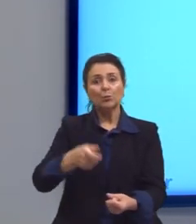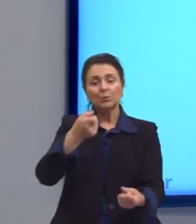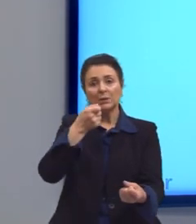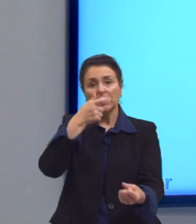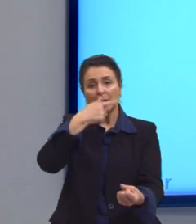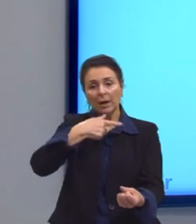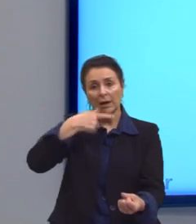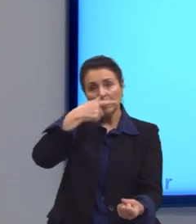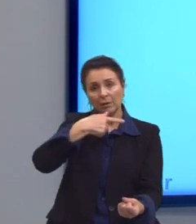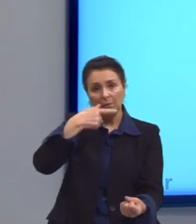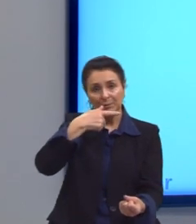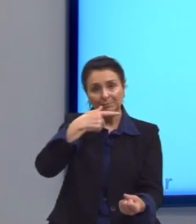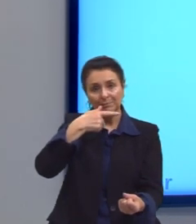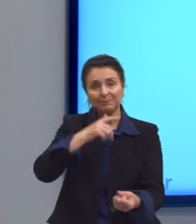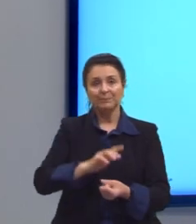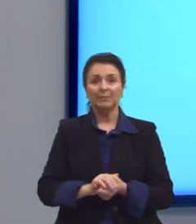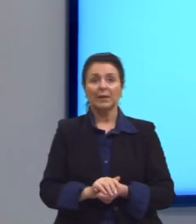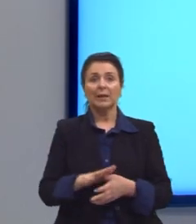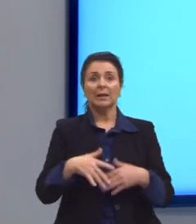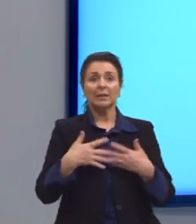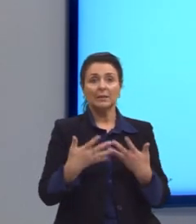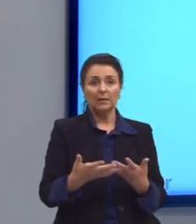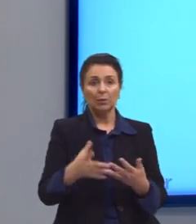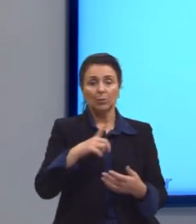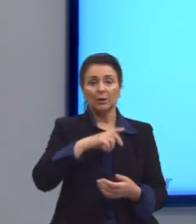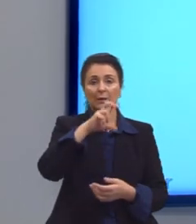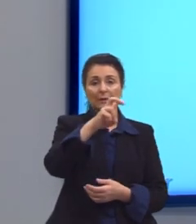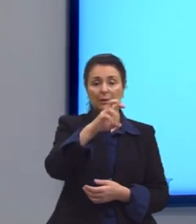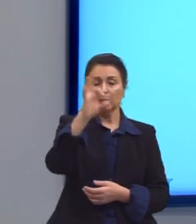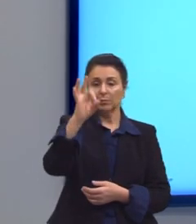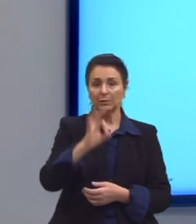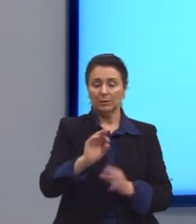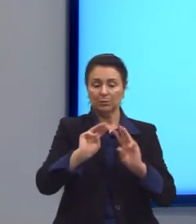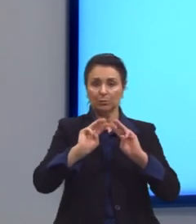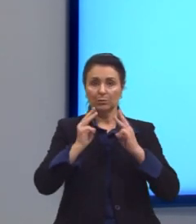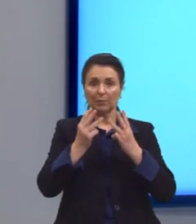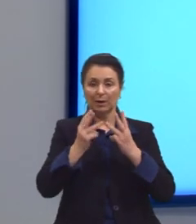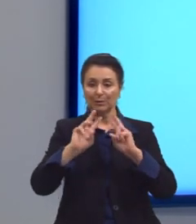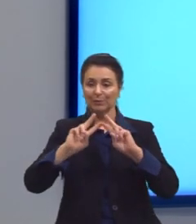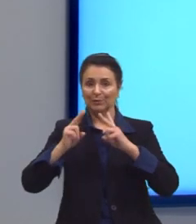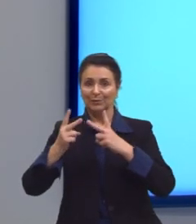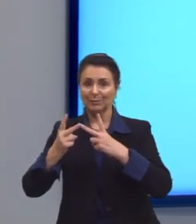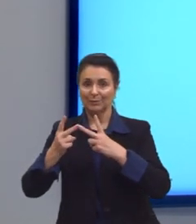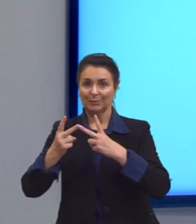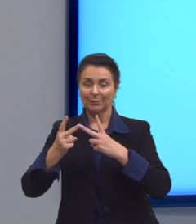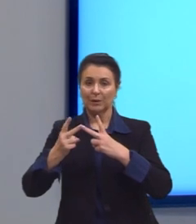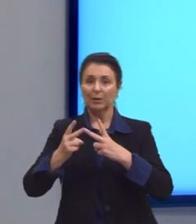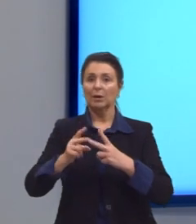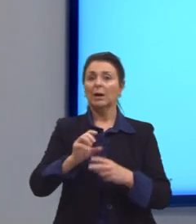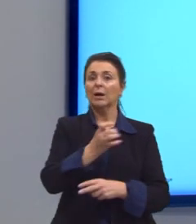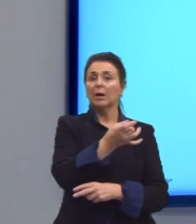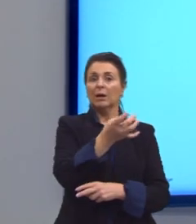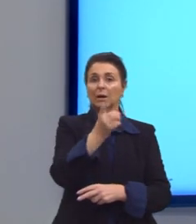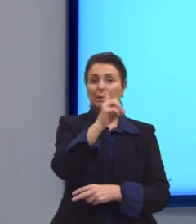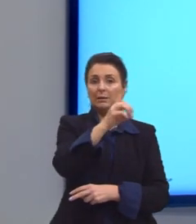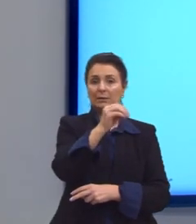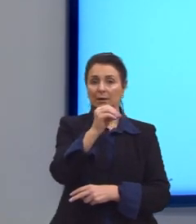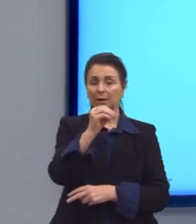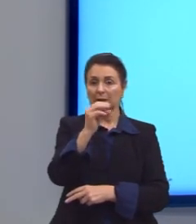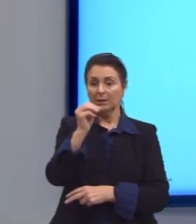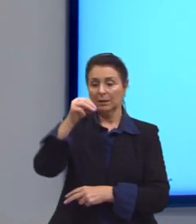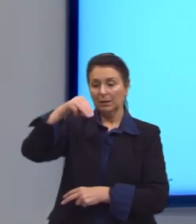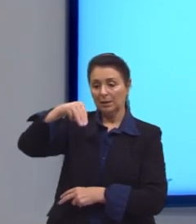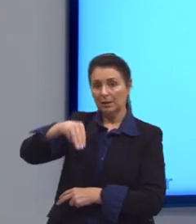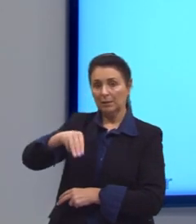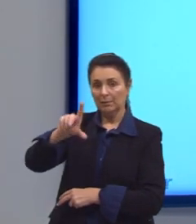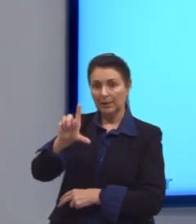algum problema. Então, tem 5% de massa por volume. Significa que, para cada 100 ml daquele